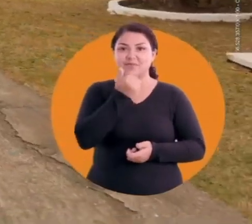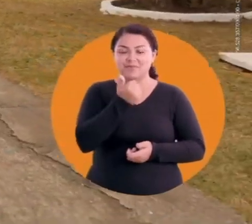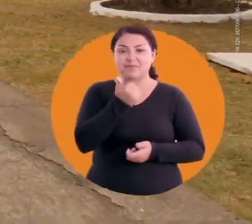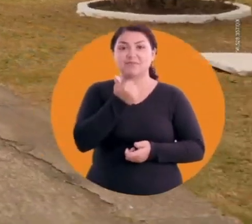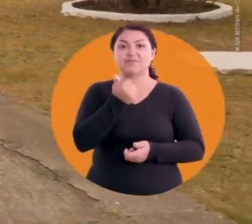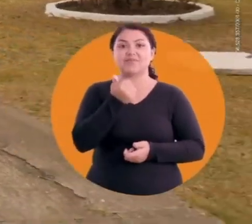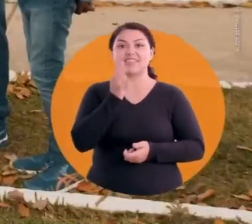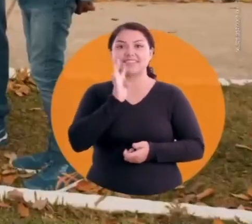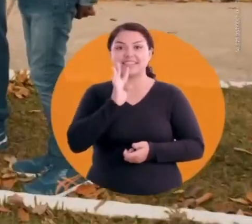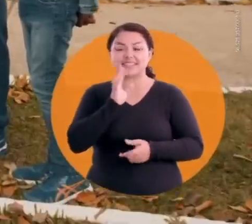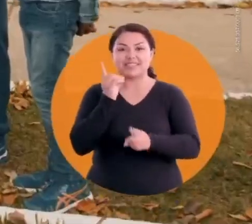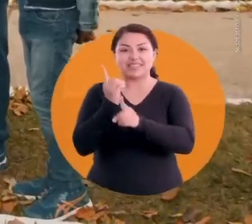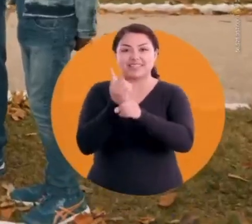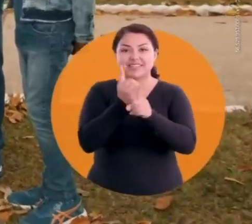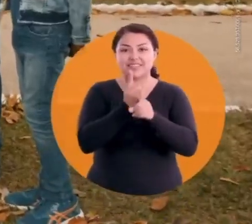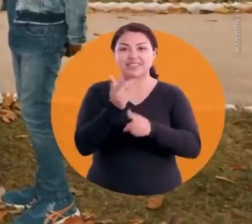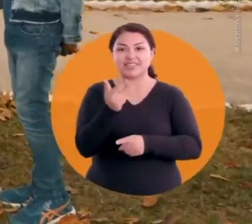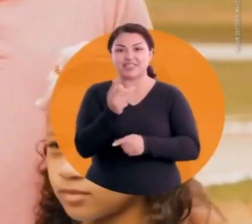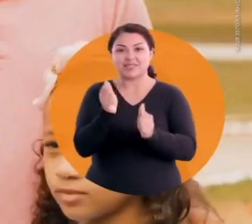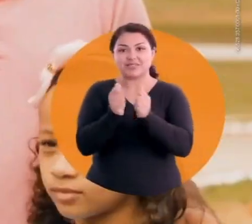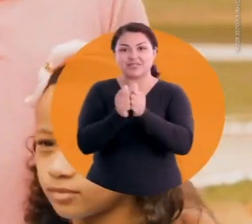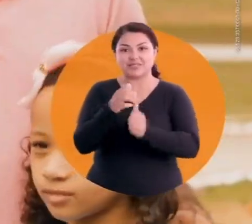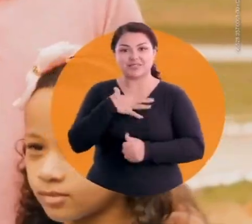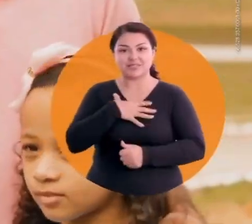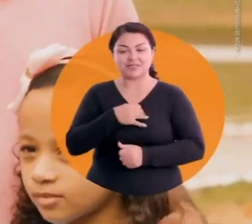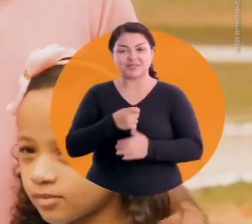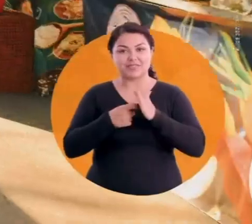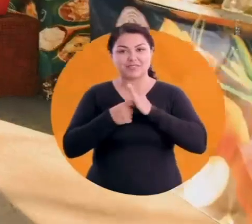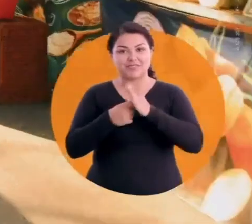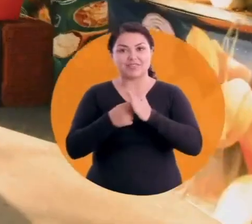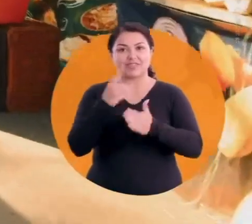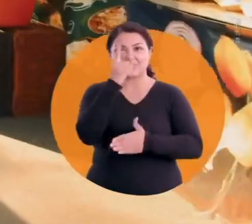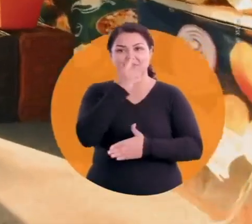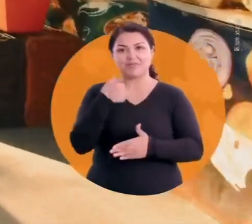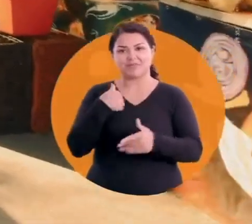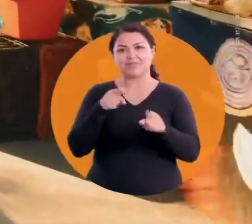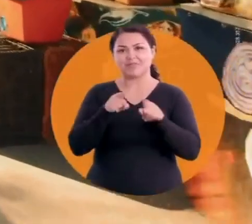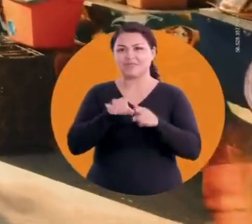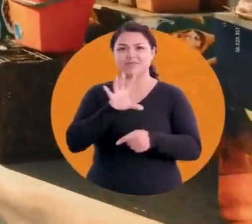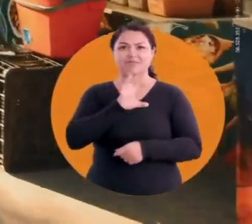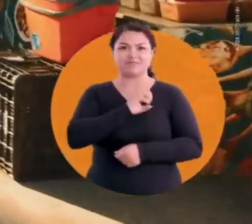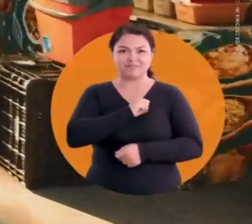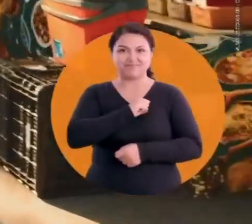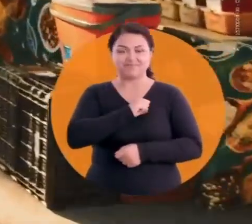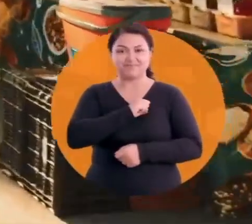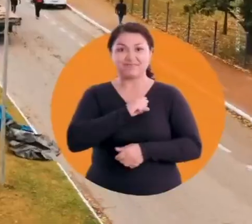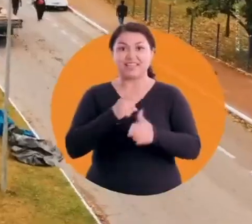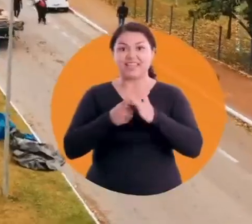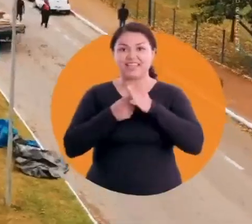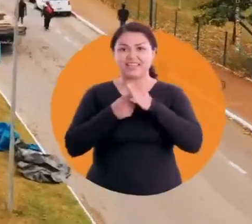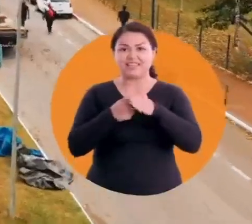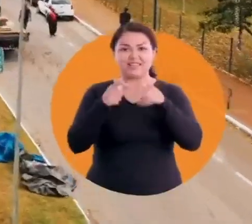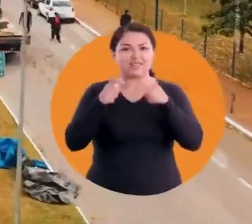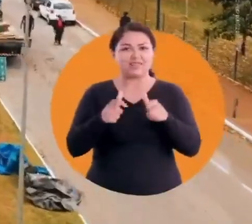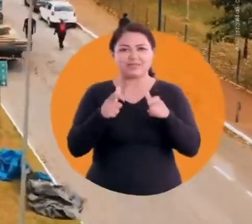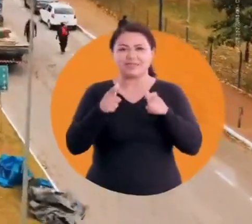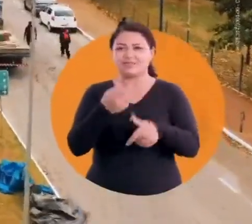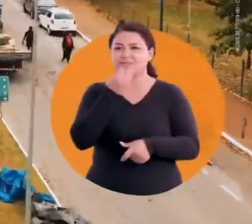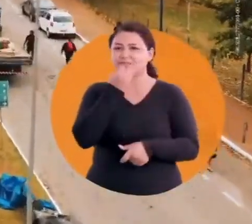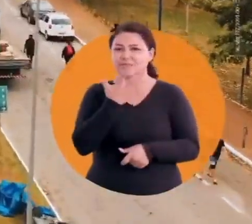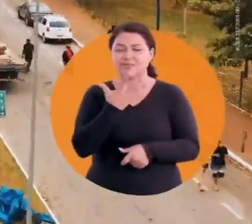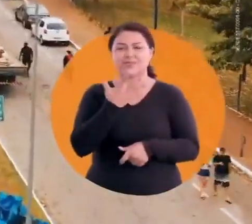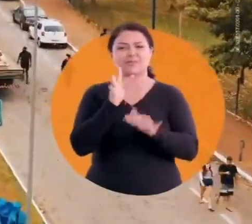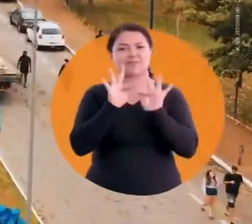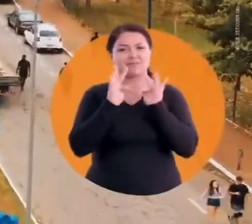Andréia, Marildo, muito legal ver vocês aqui hoje com as crianças nessa feira de domingo Que eu também adoro curtir com a minha família A feira pra gente é um lugar